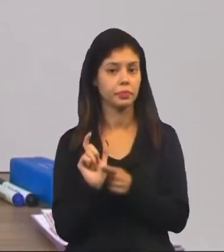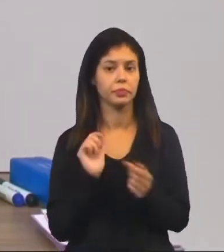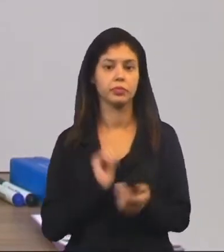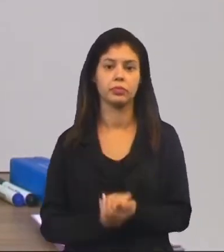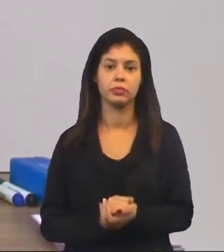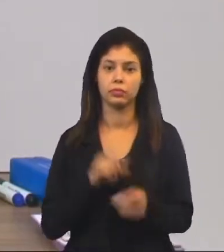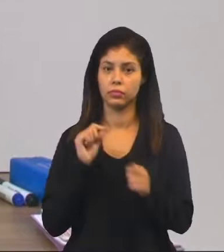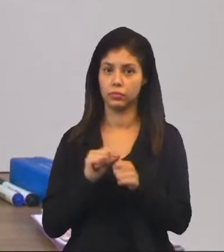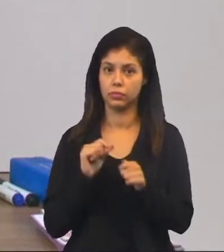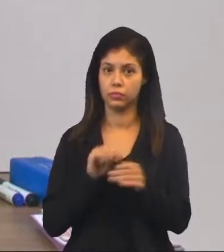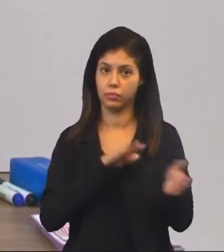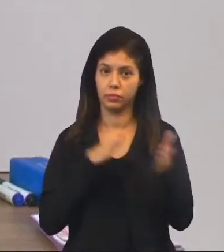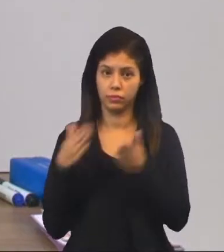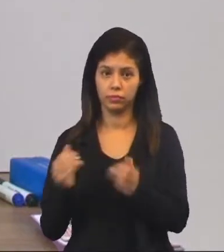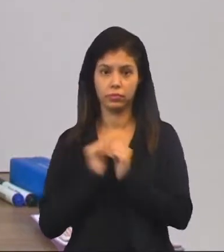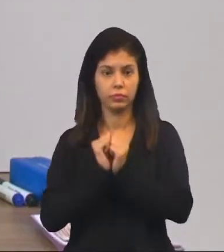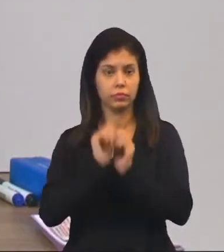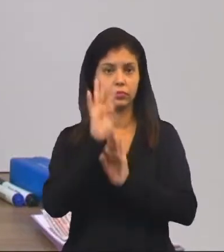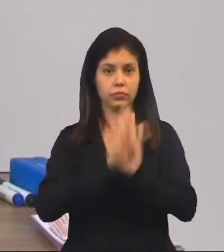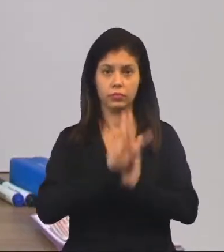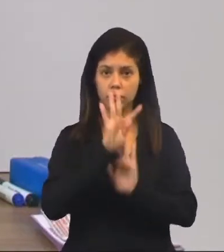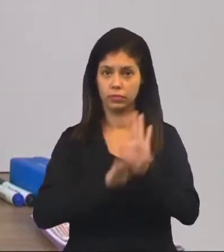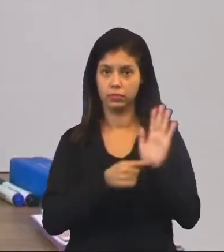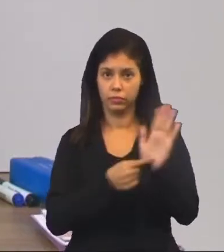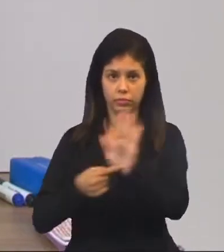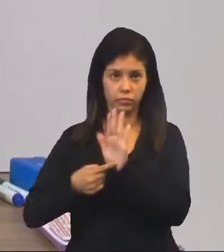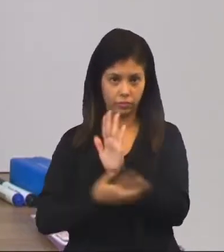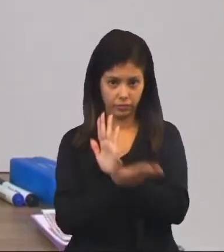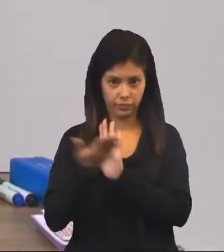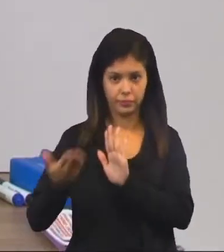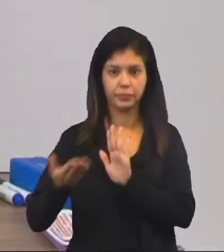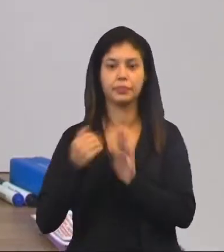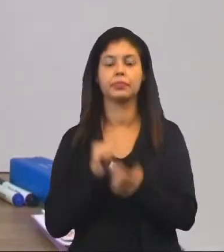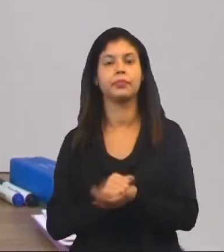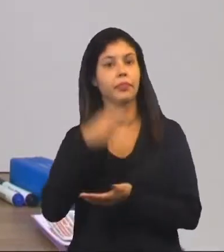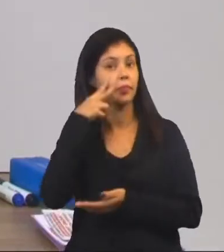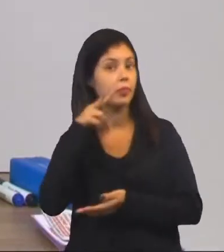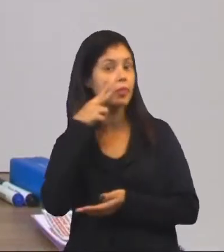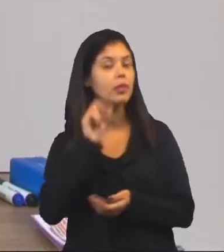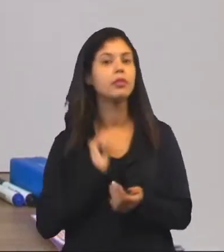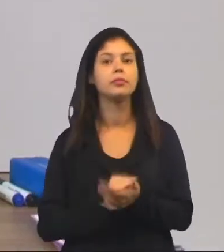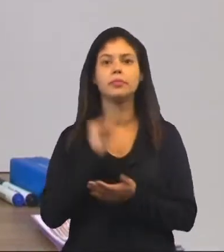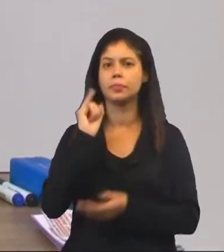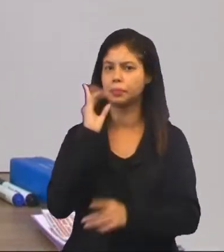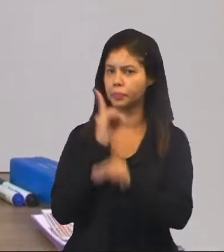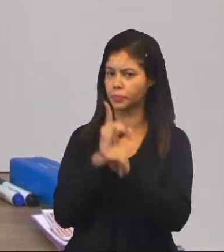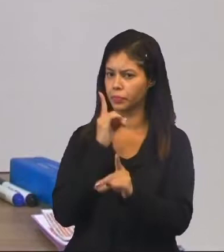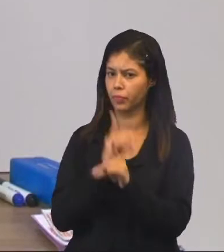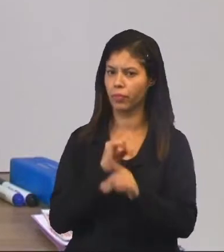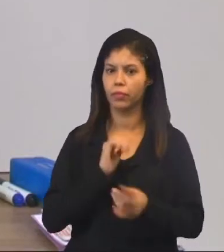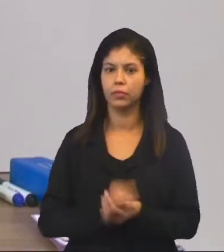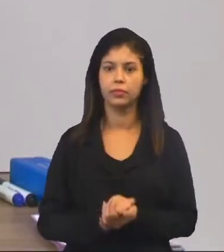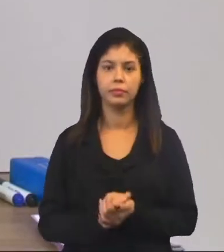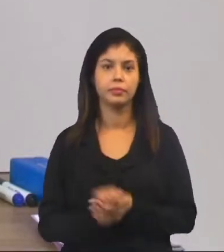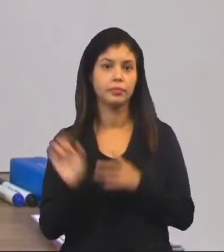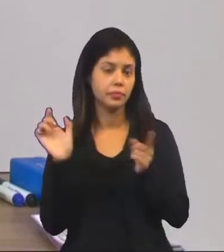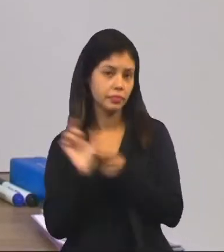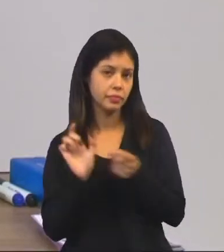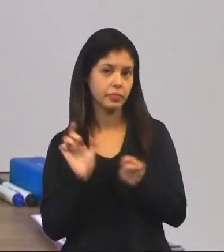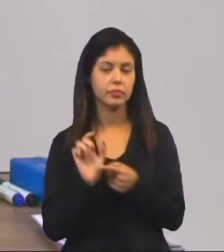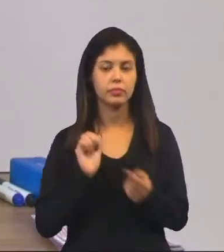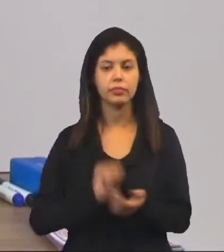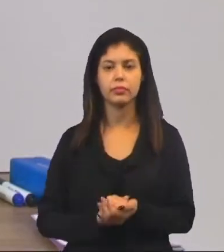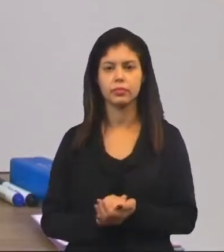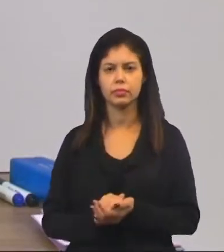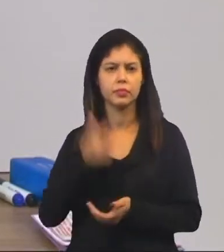Que faz parte dos textos que eu mostrei para vocês e eu quero ver se vocês descobrem estas palavras. palavras, vocês